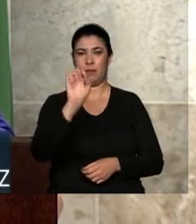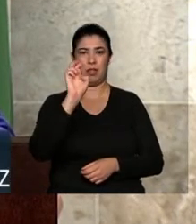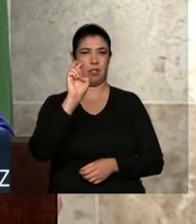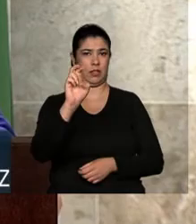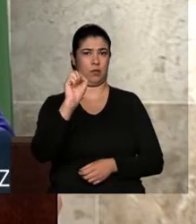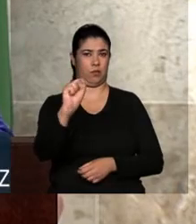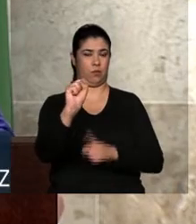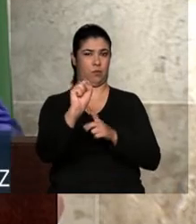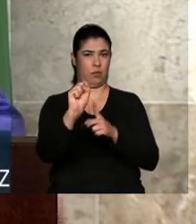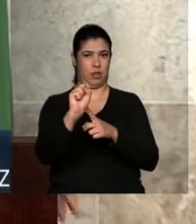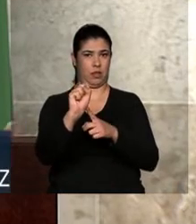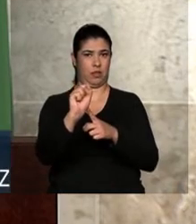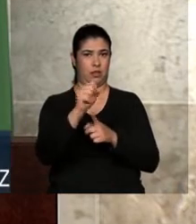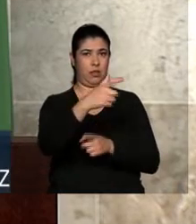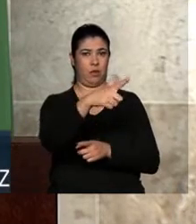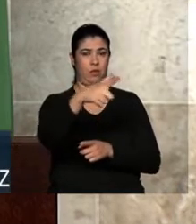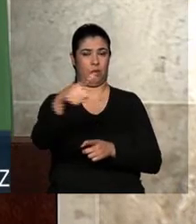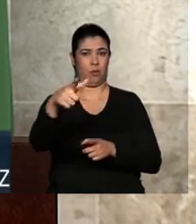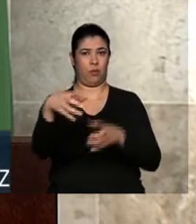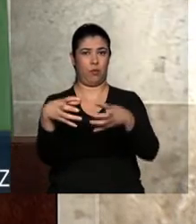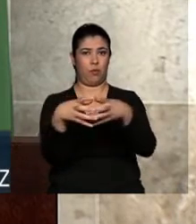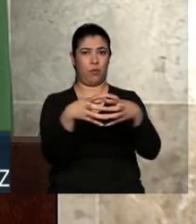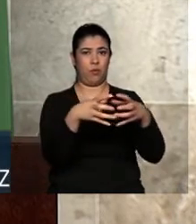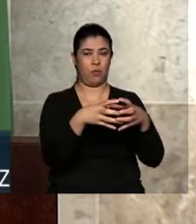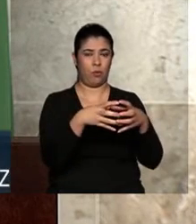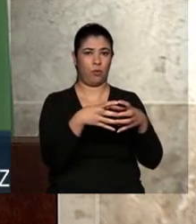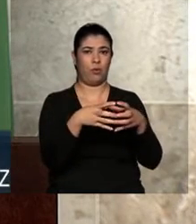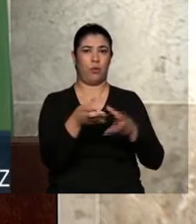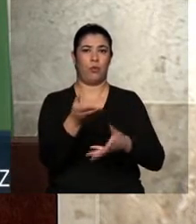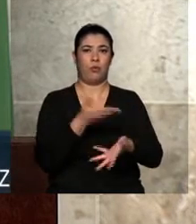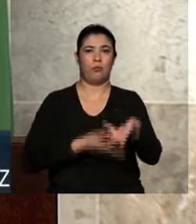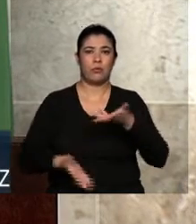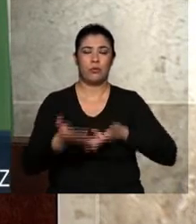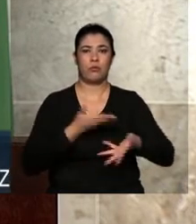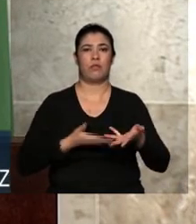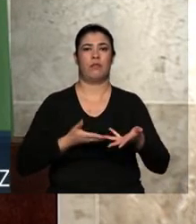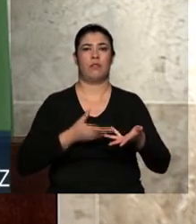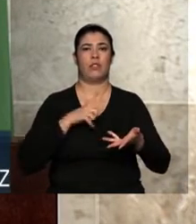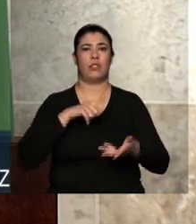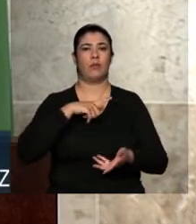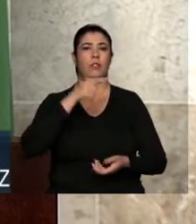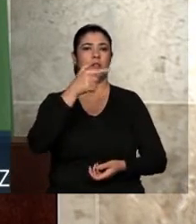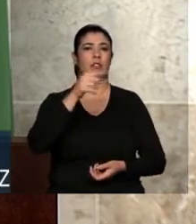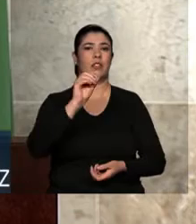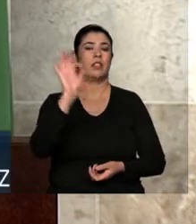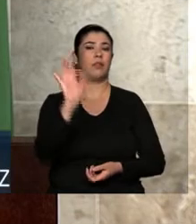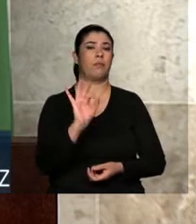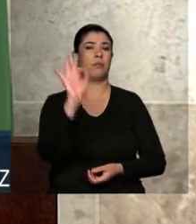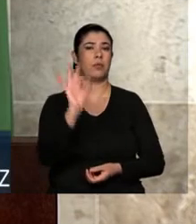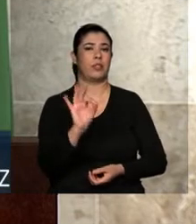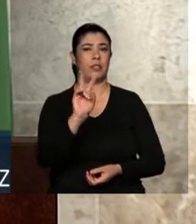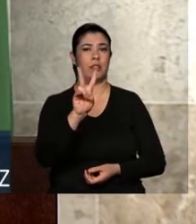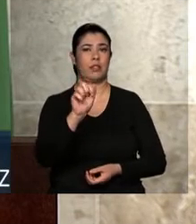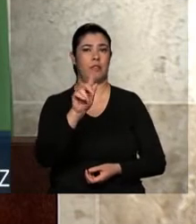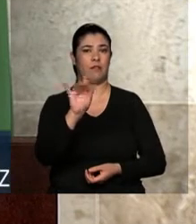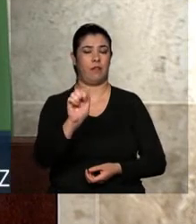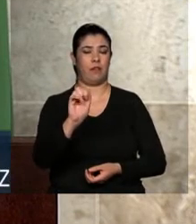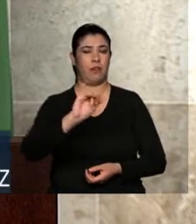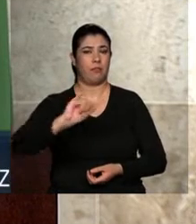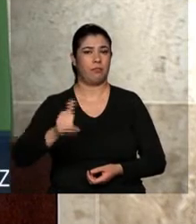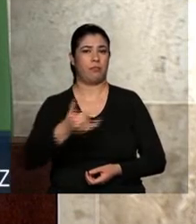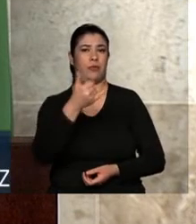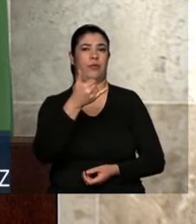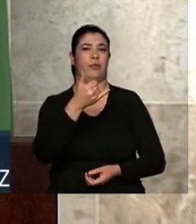Pronatec, por em torno de 70% das oportunidades, das vagas abertas